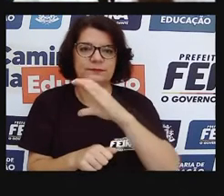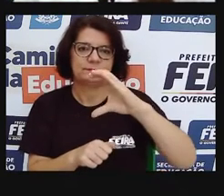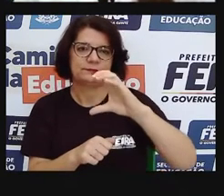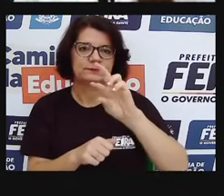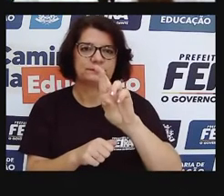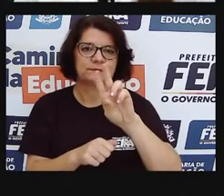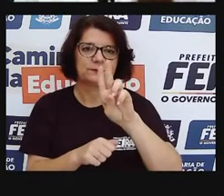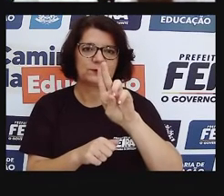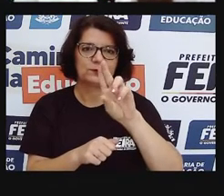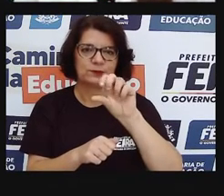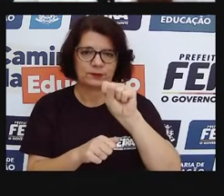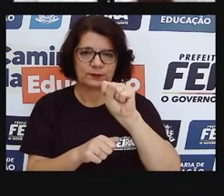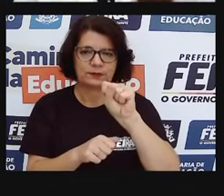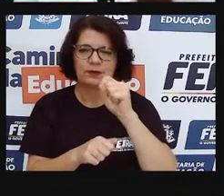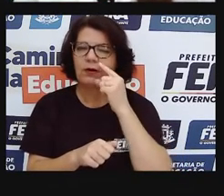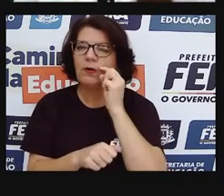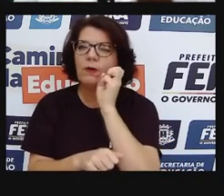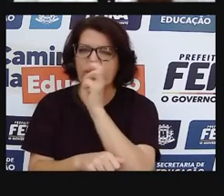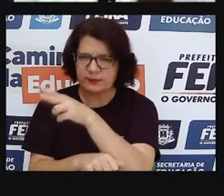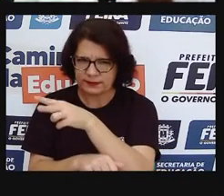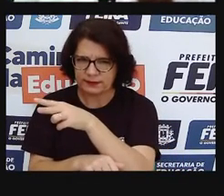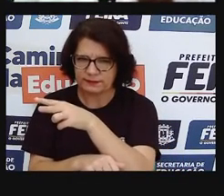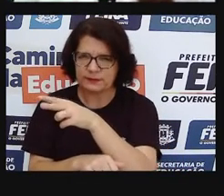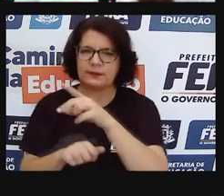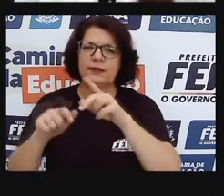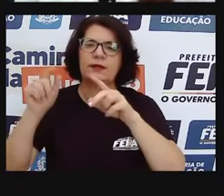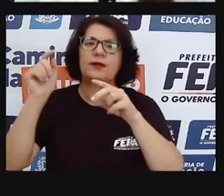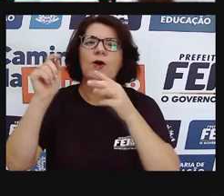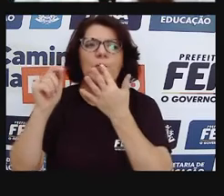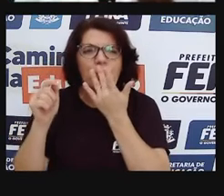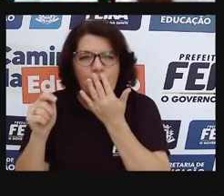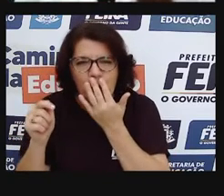Eu quero que vocês observem as cores,